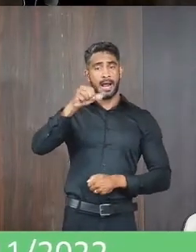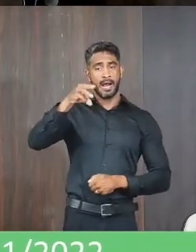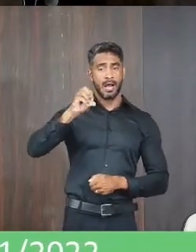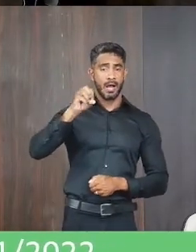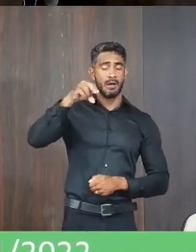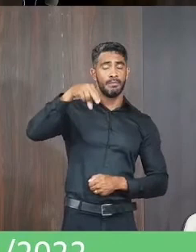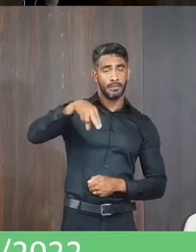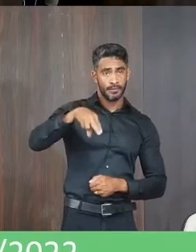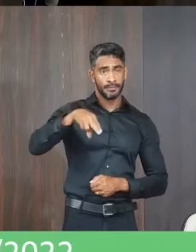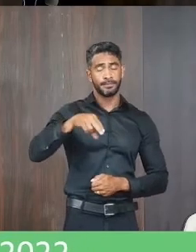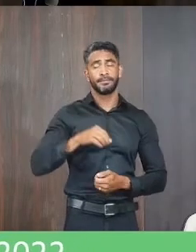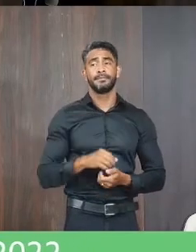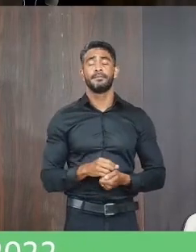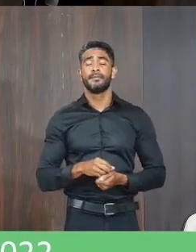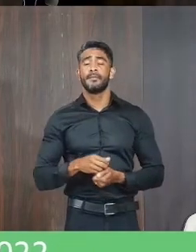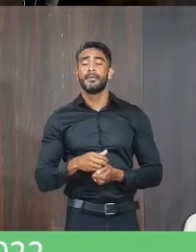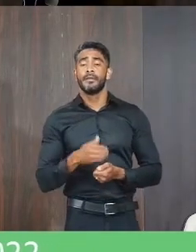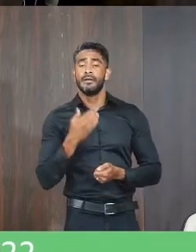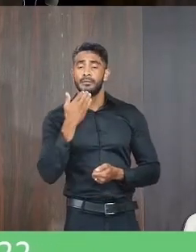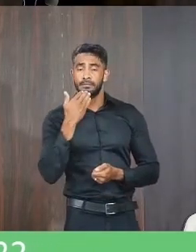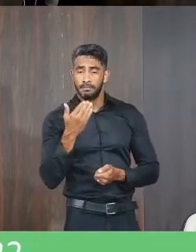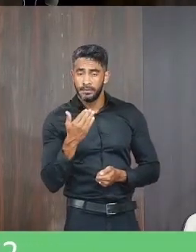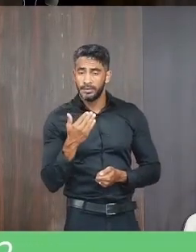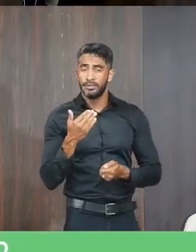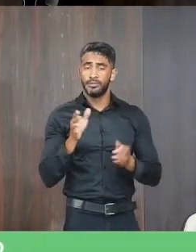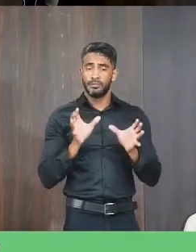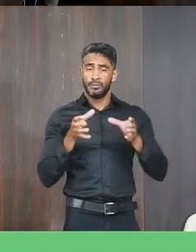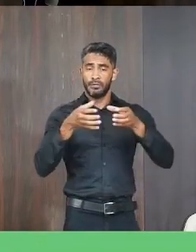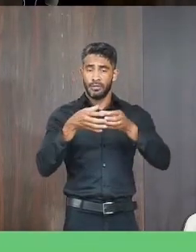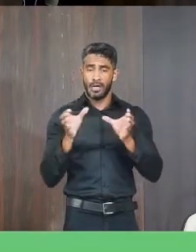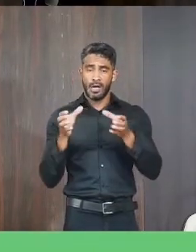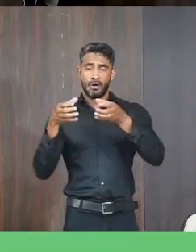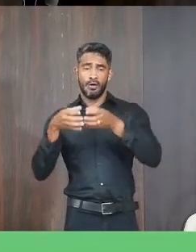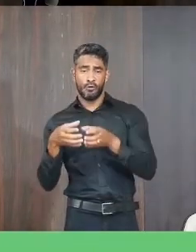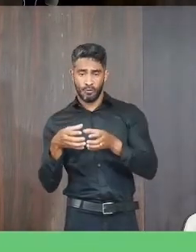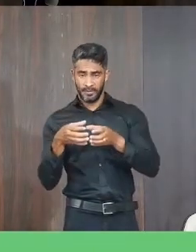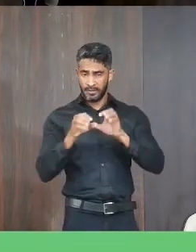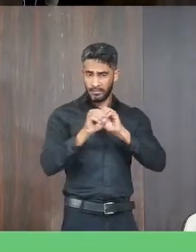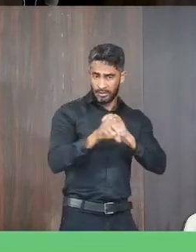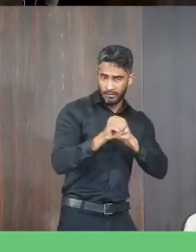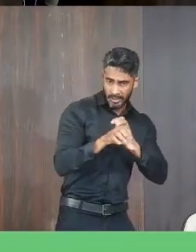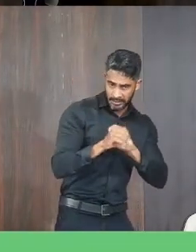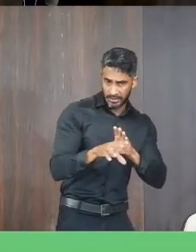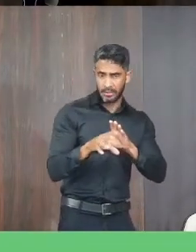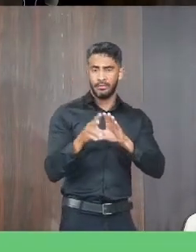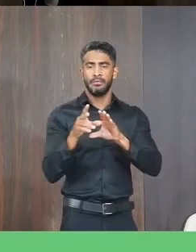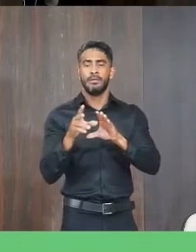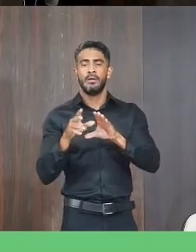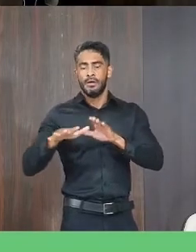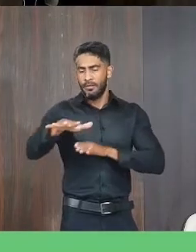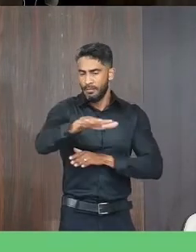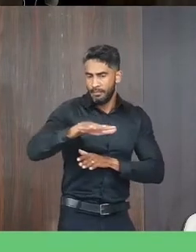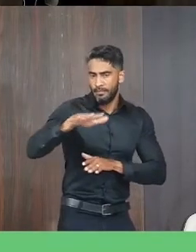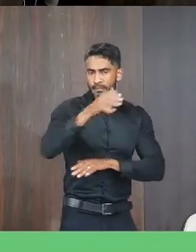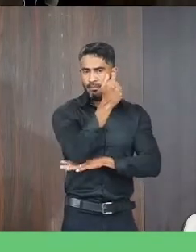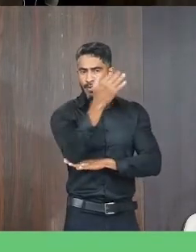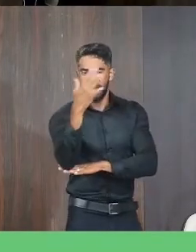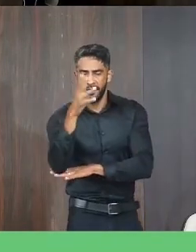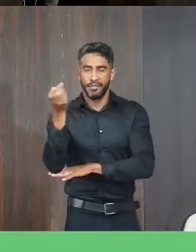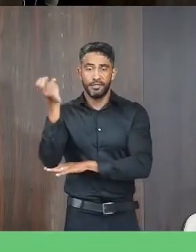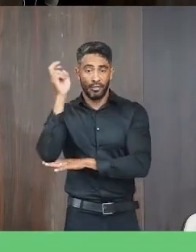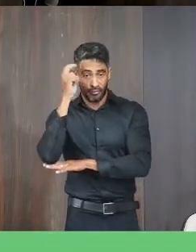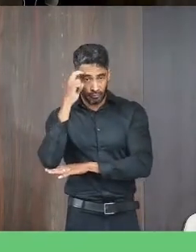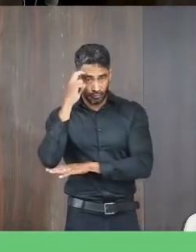Araújo, repassando demanda à Comissão de Educação, Meio Ambiente e Cultura da Câmara, sobre